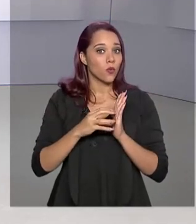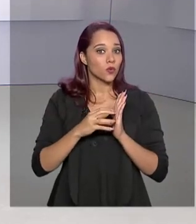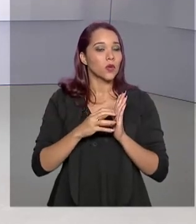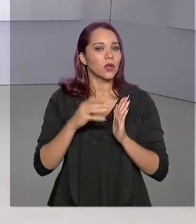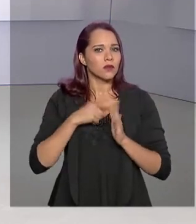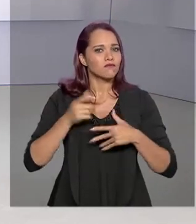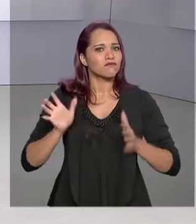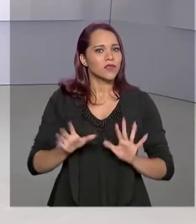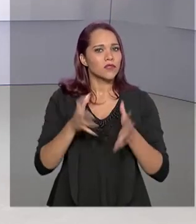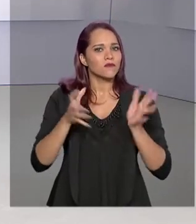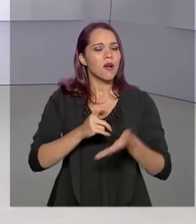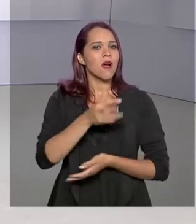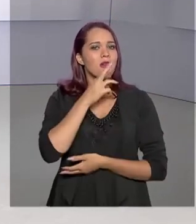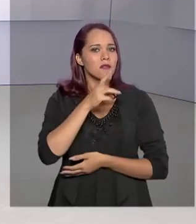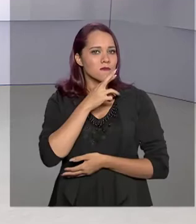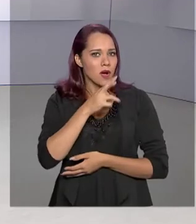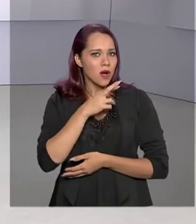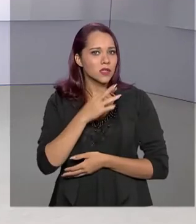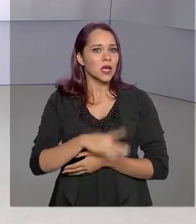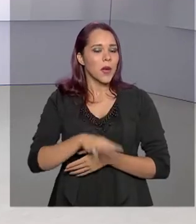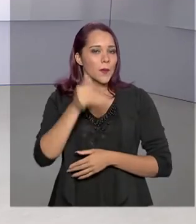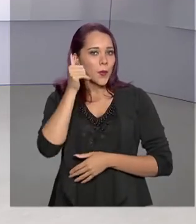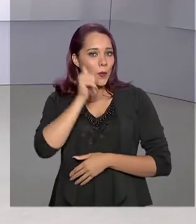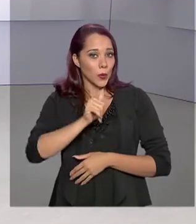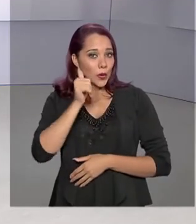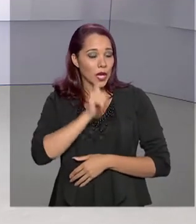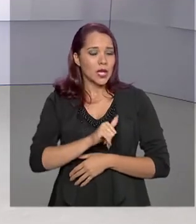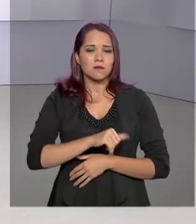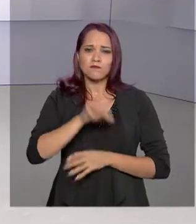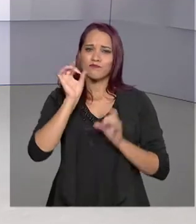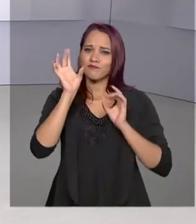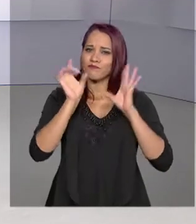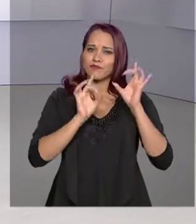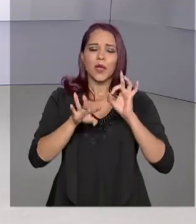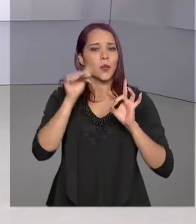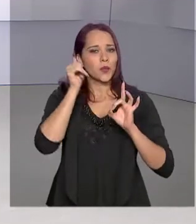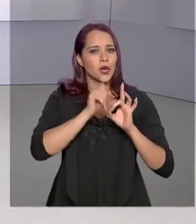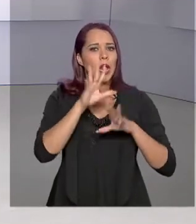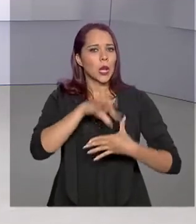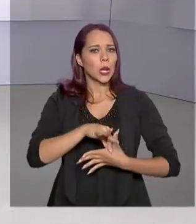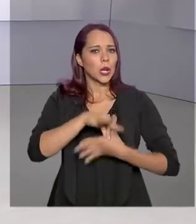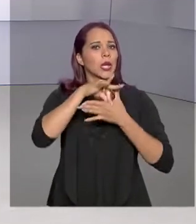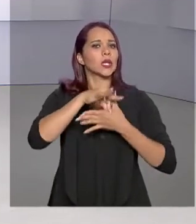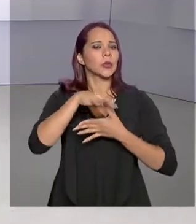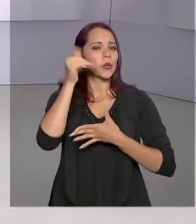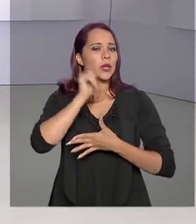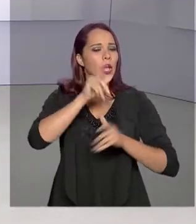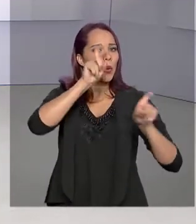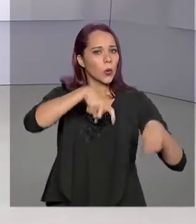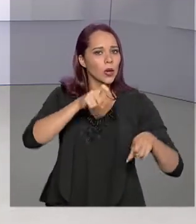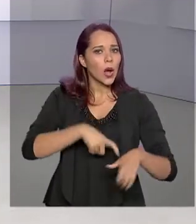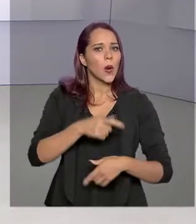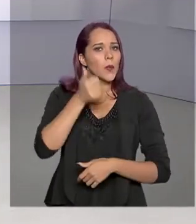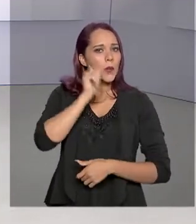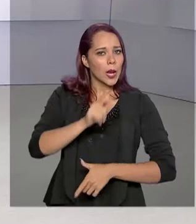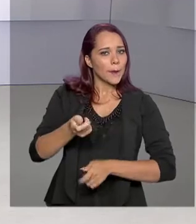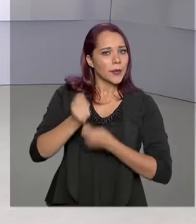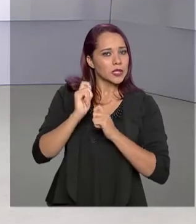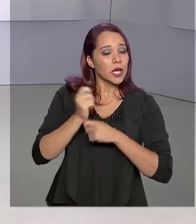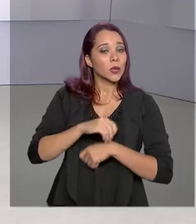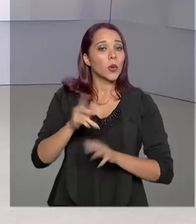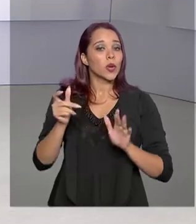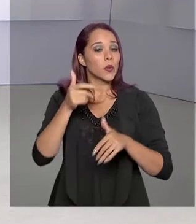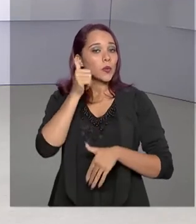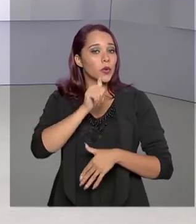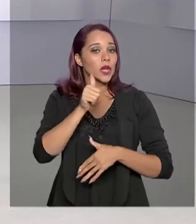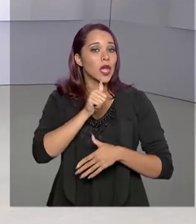incentivar soluções empreendidas por mulheres, especialmente aquelas lideradas por mulheres rurais, pescadoras, indígenas